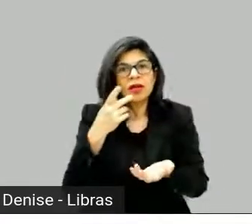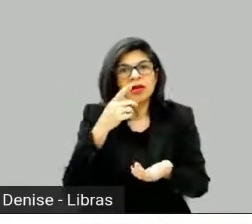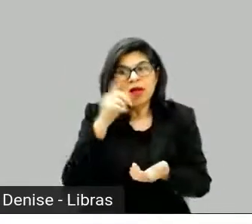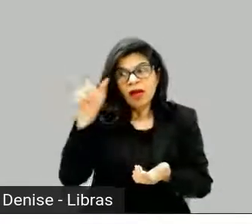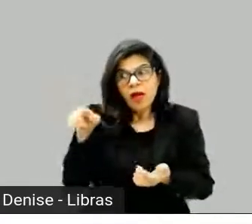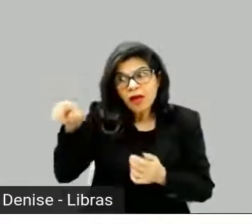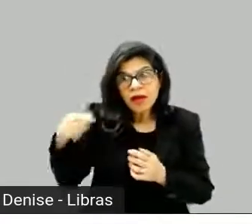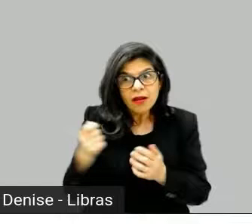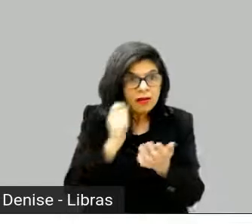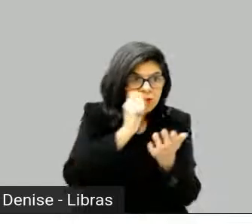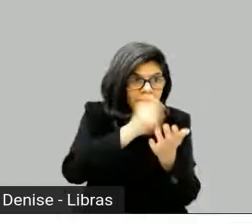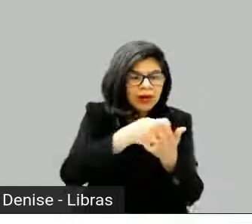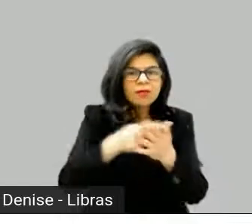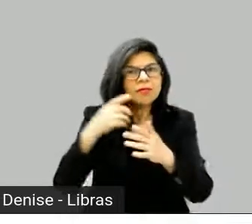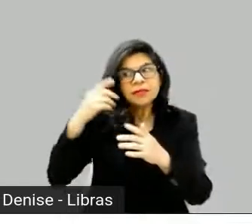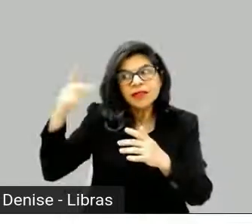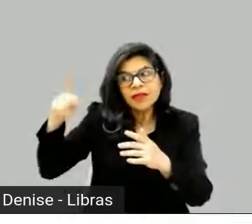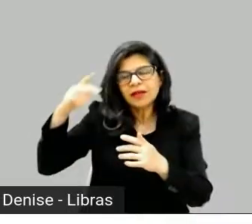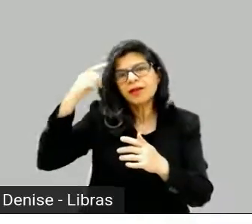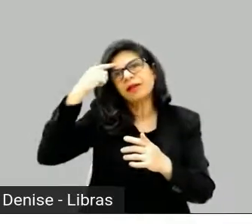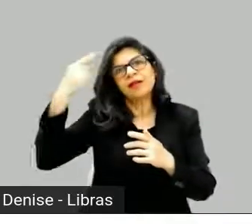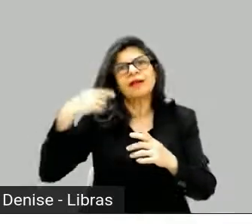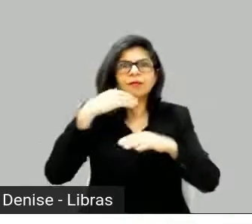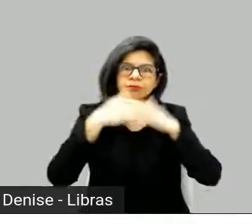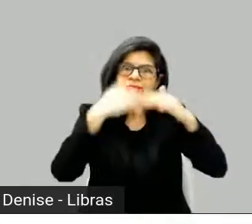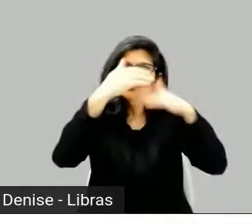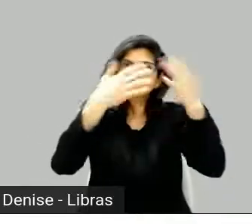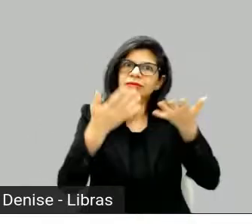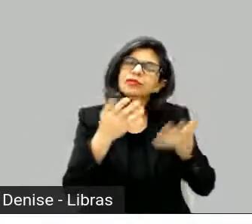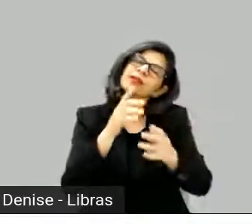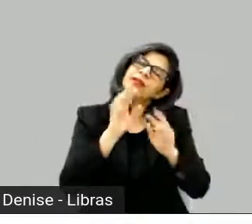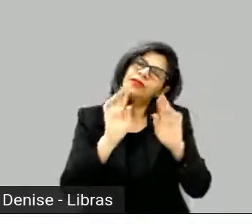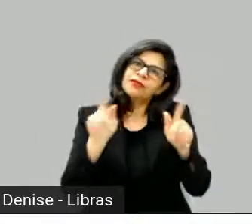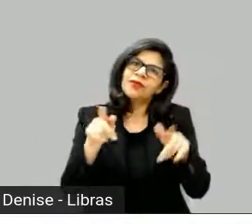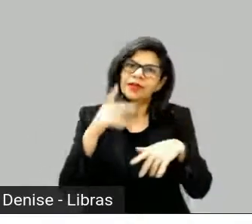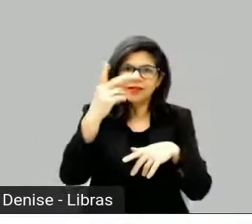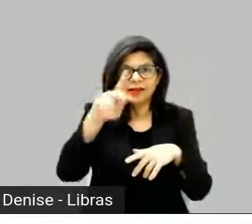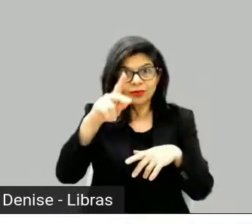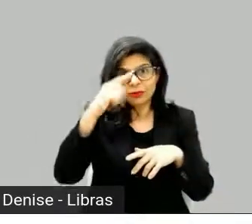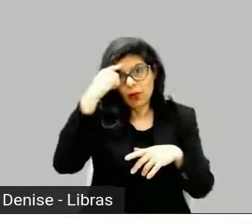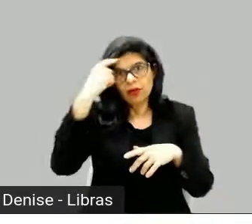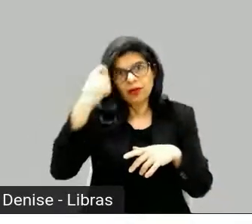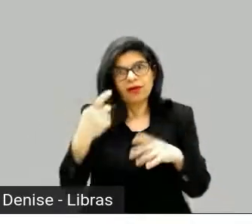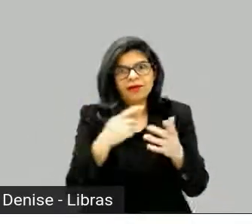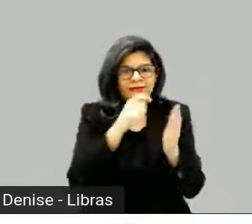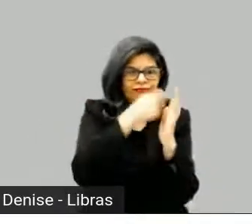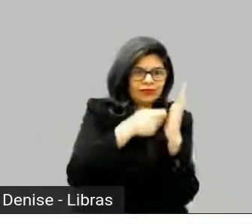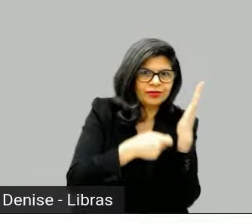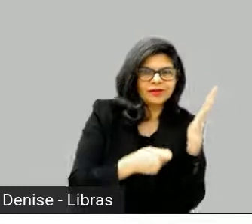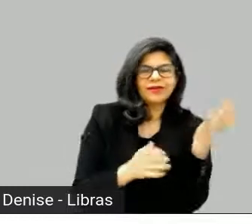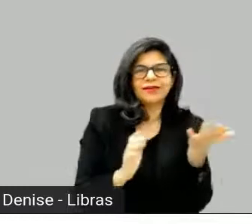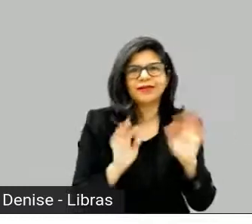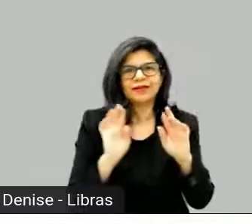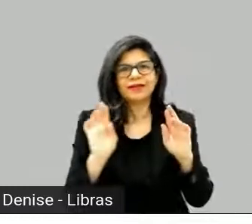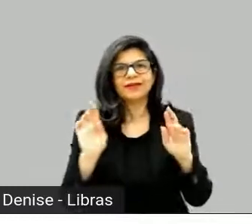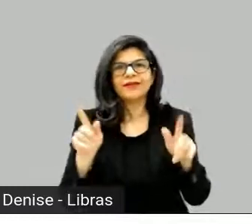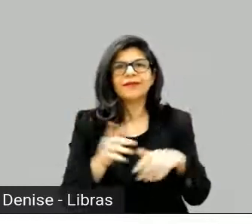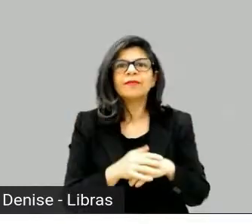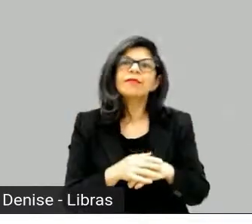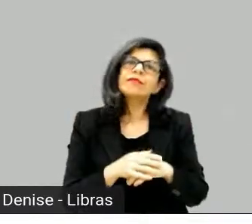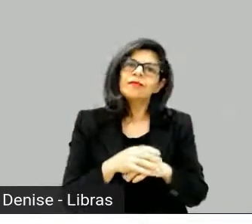autoral, enfim, né. Então, é uma coisa que... Lógico. Assim, é só você ver a carreira,